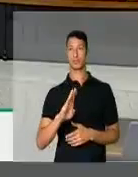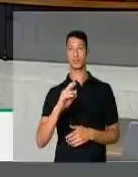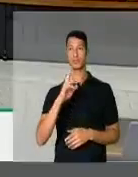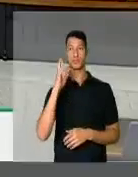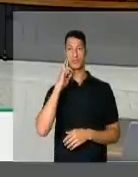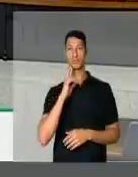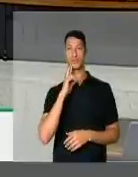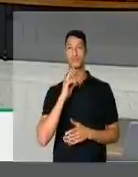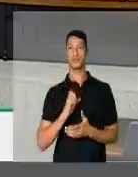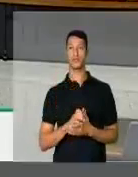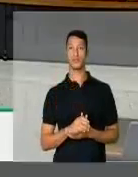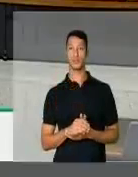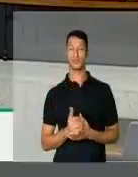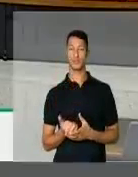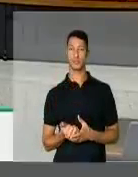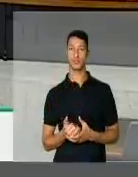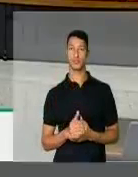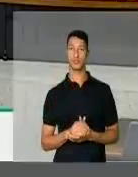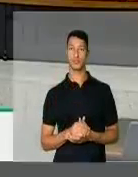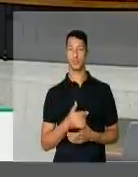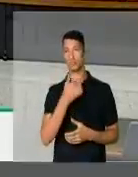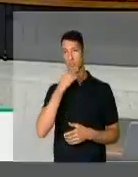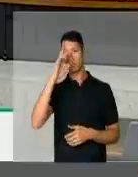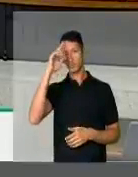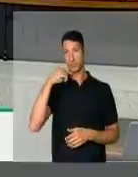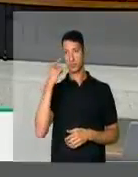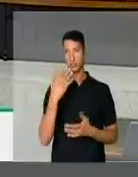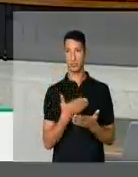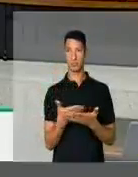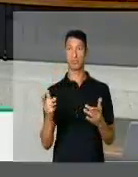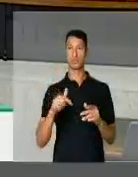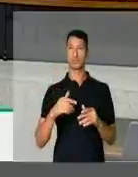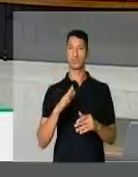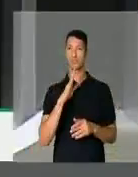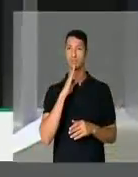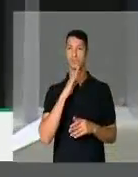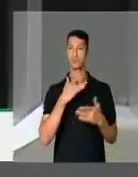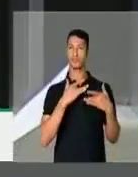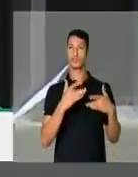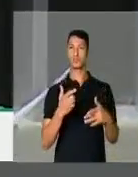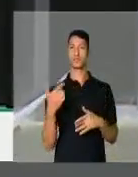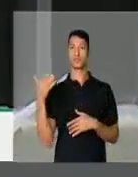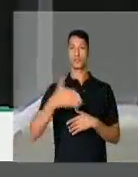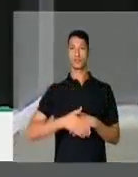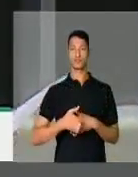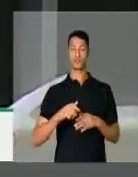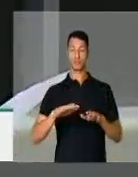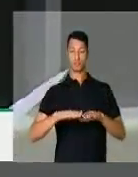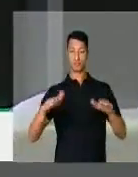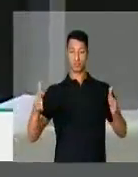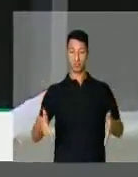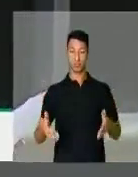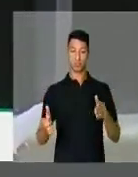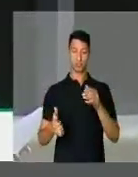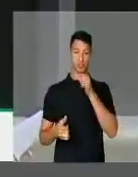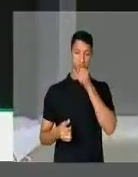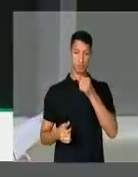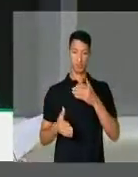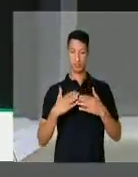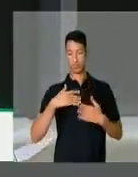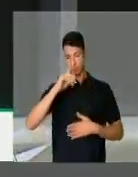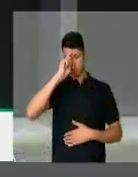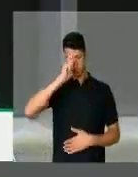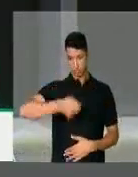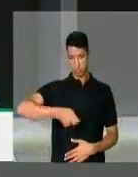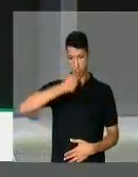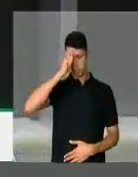Senhor presidente, senhoras e senhores deputados, é com imensa satisfação que eu venho a essa tribuna estender as minhas